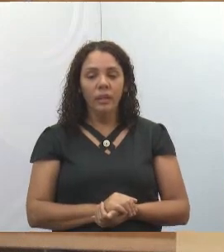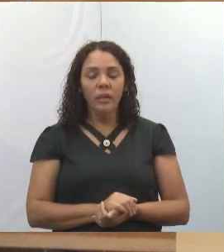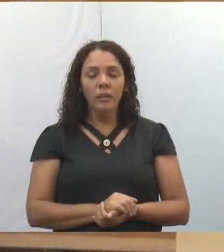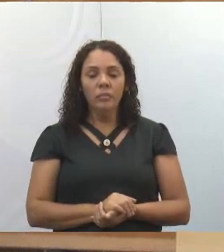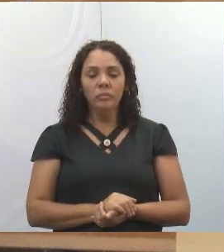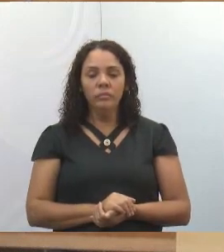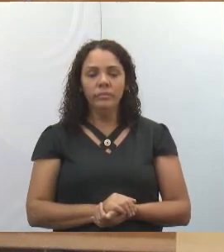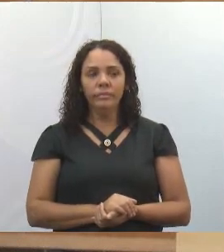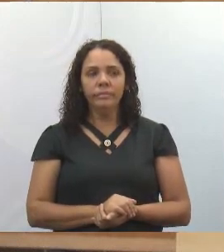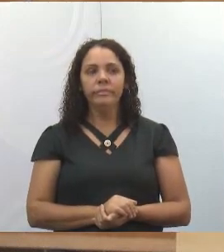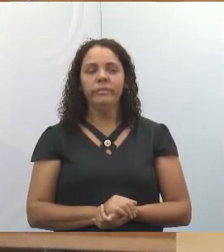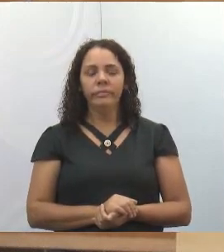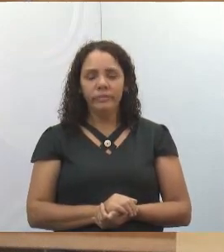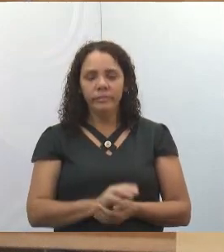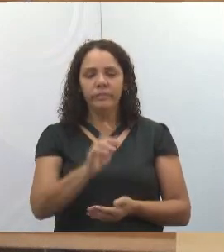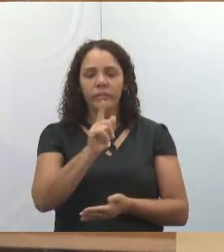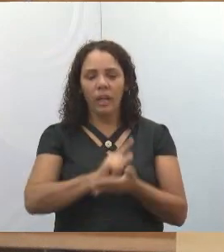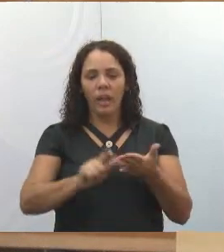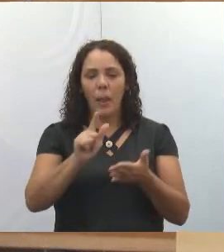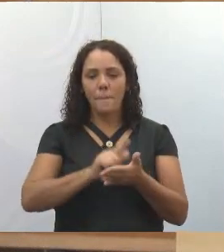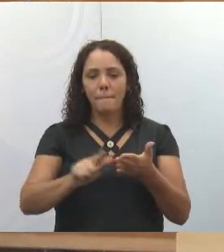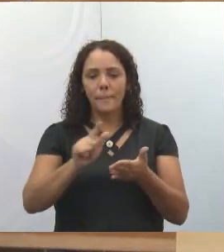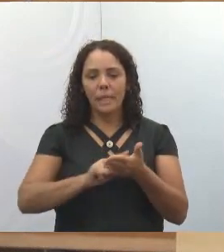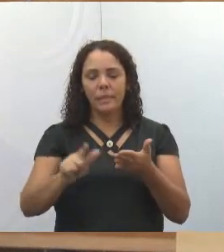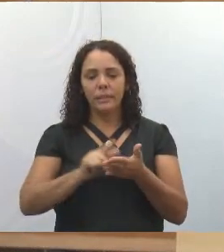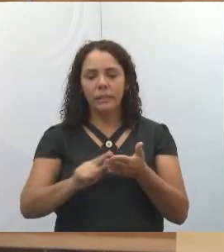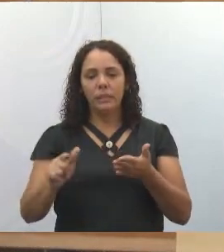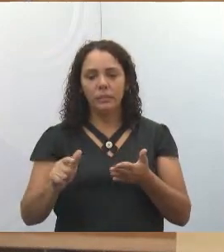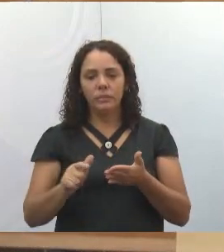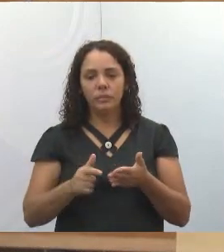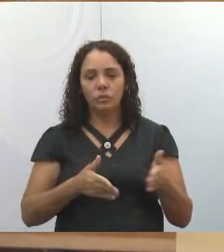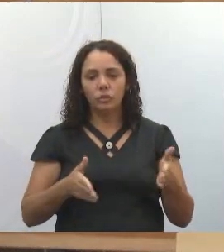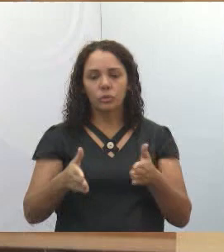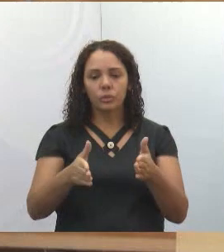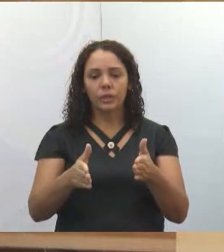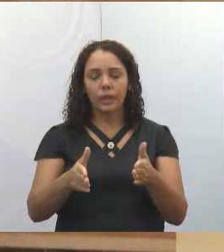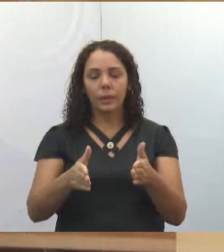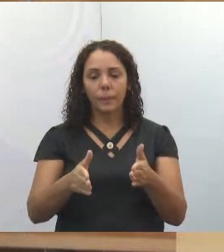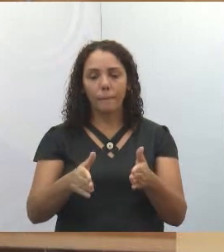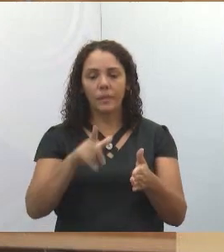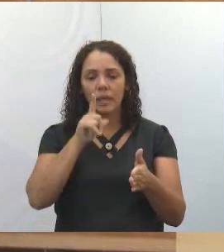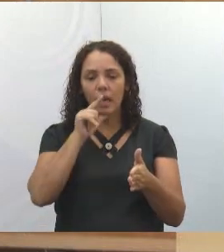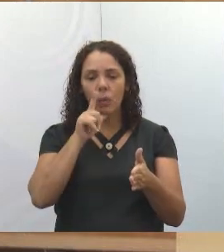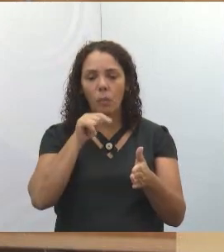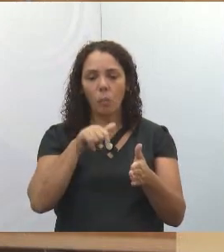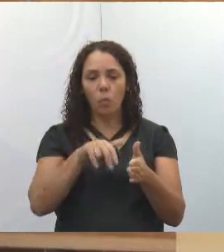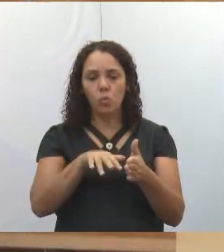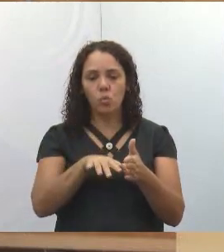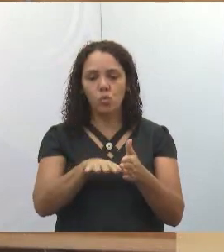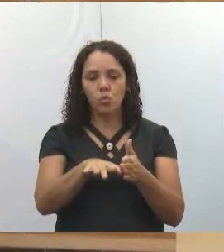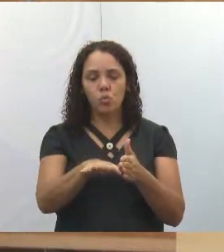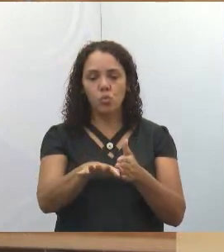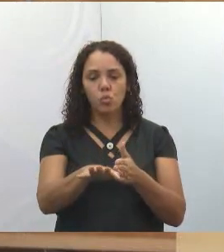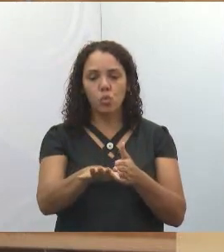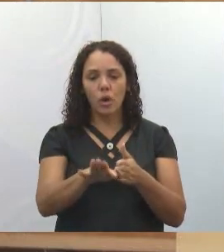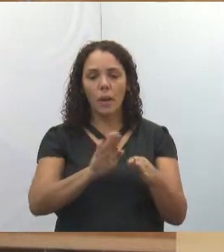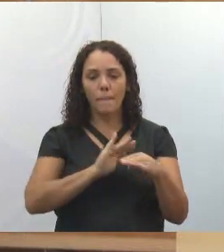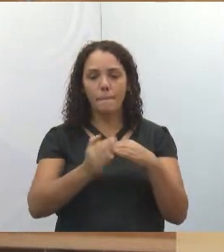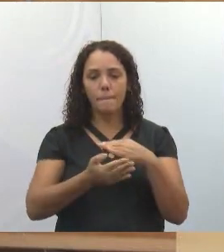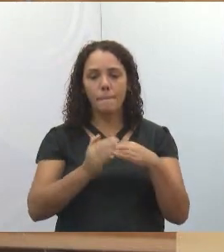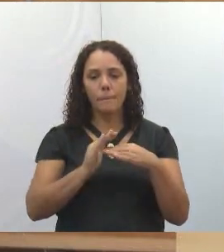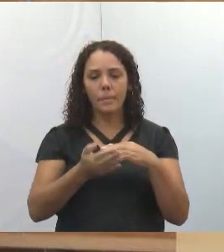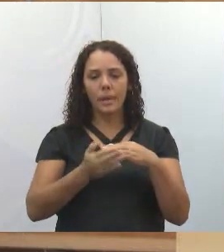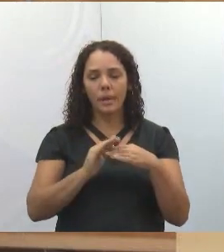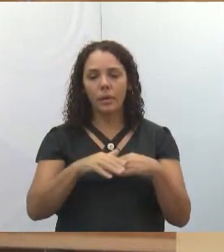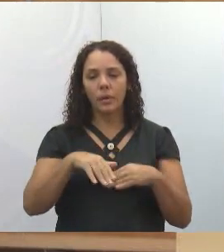Sobre a limpeza de uma valeta que tem ali entre a... Bica do Boi, vou falar Bica do Boi para ser